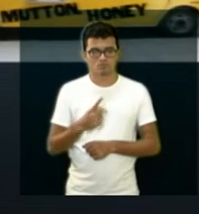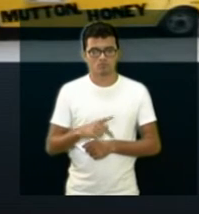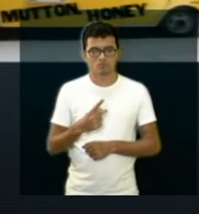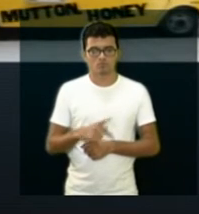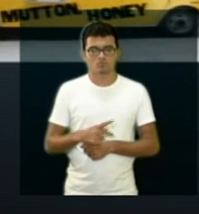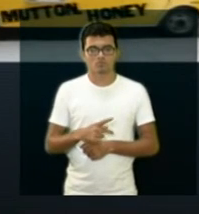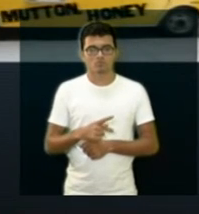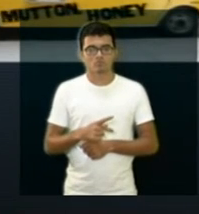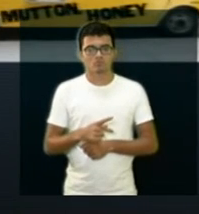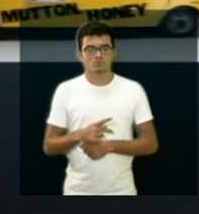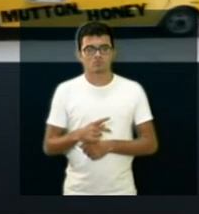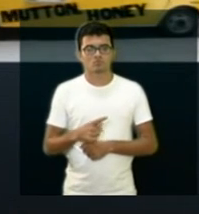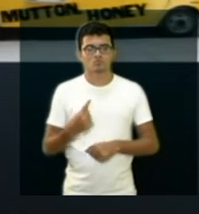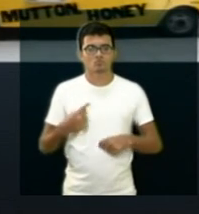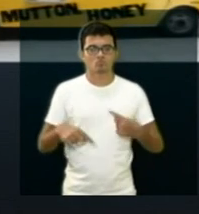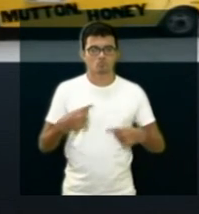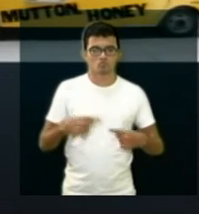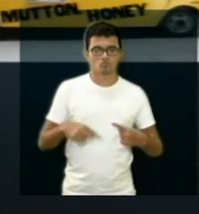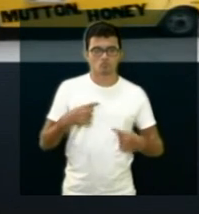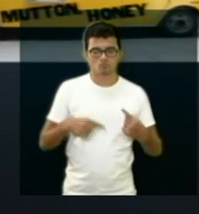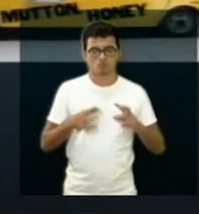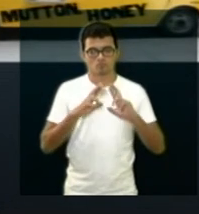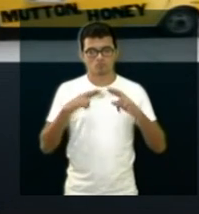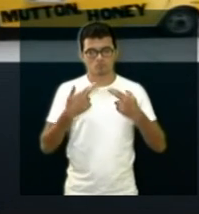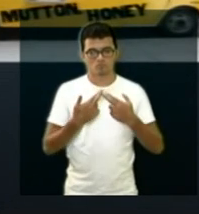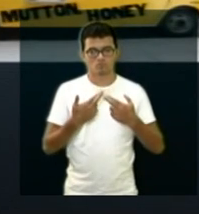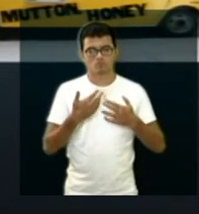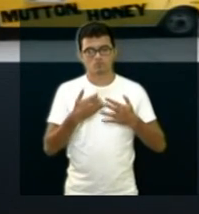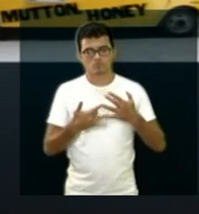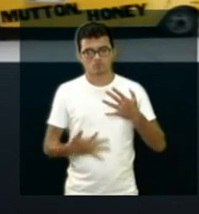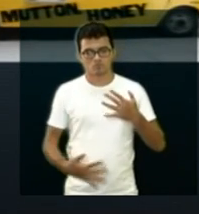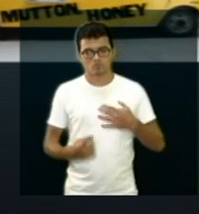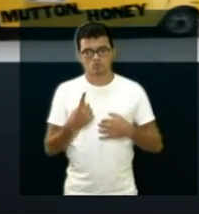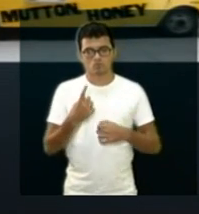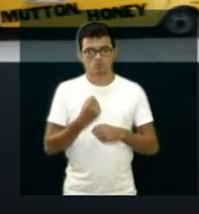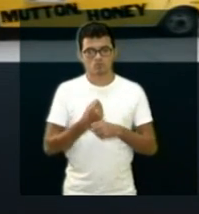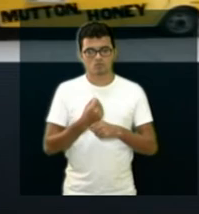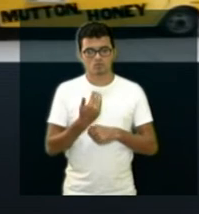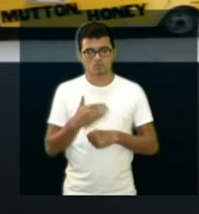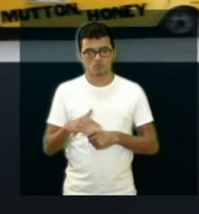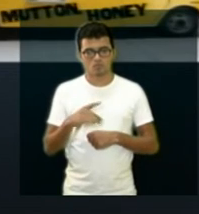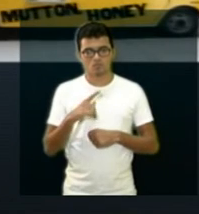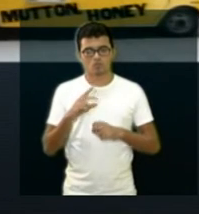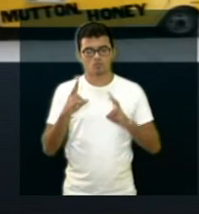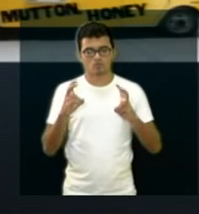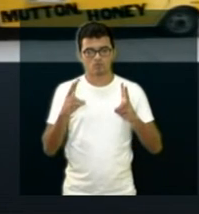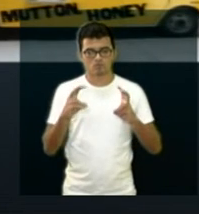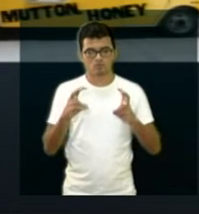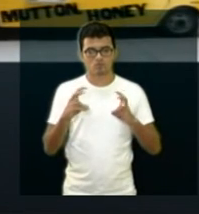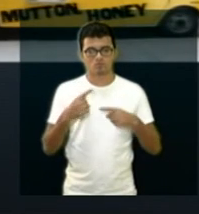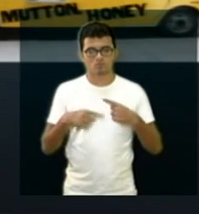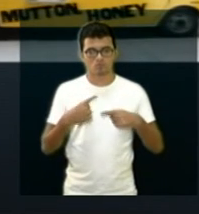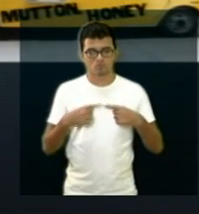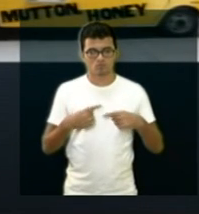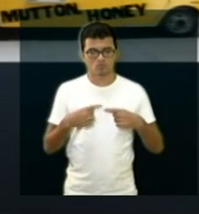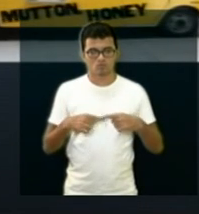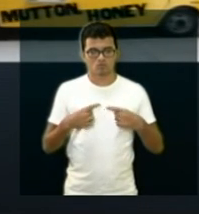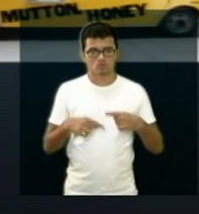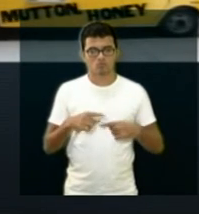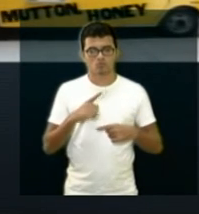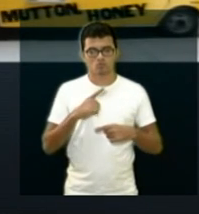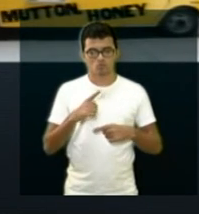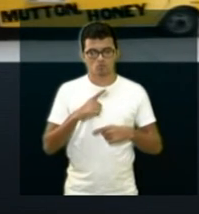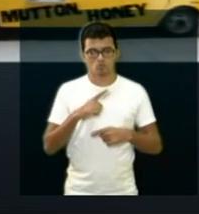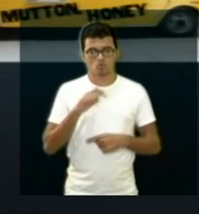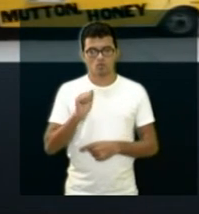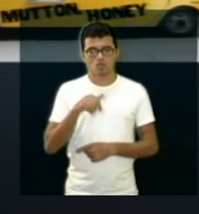inúmeras reuniões, um ano e meio discutindo o projeto dos ambulantes e a regularização